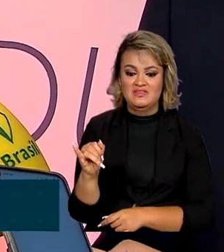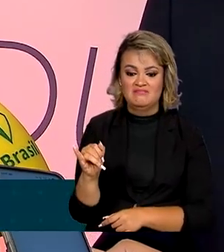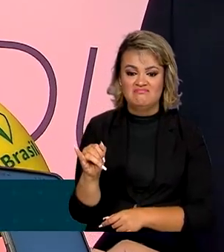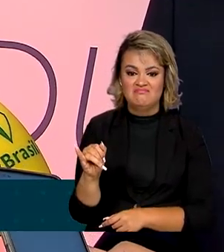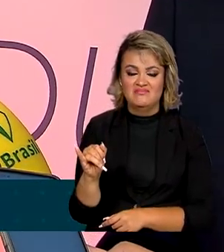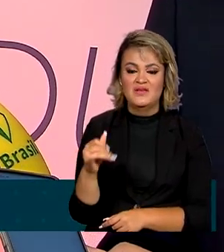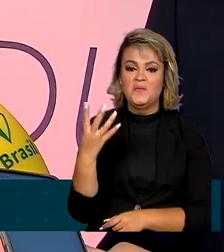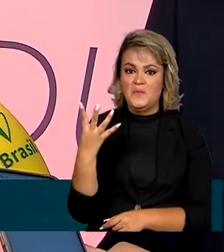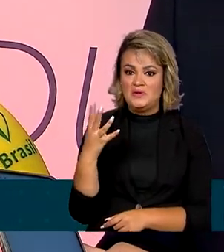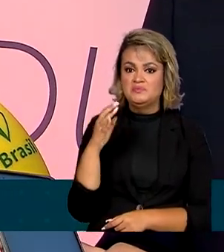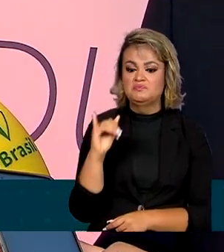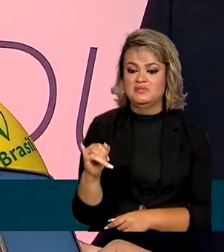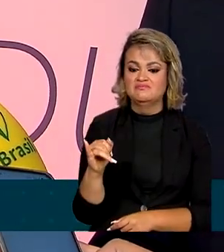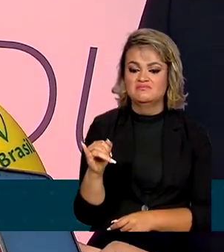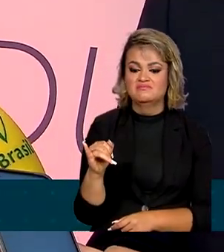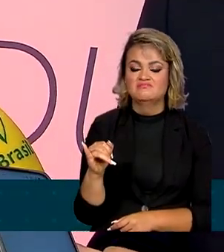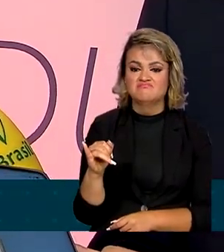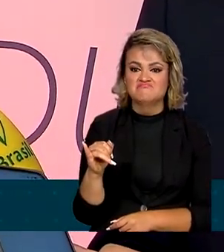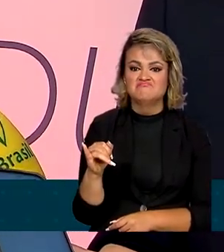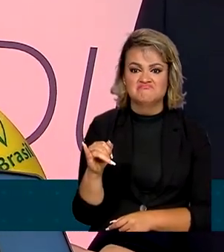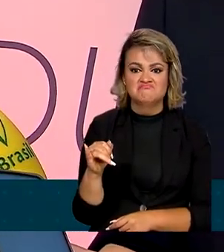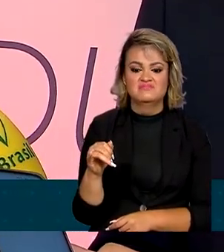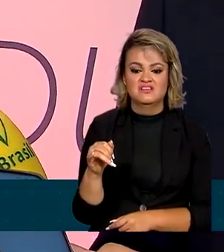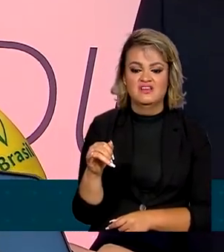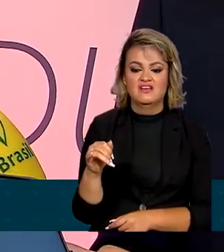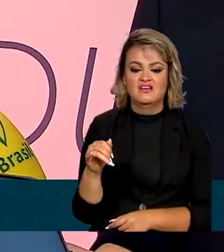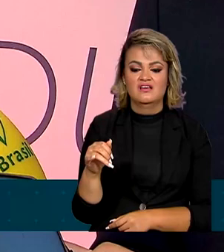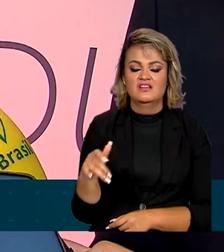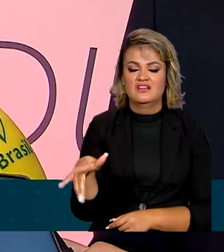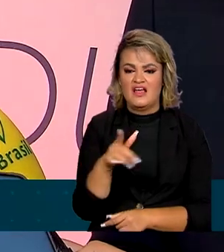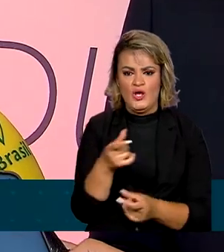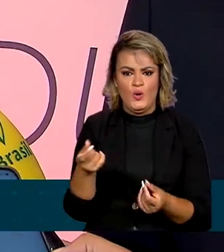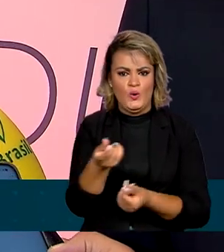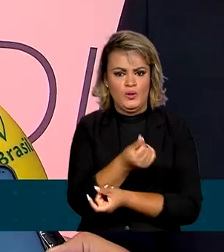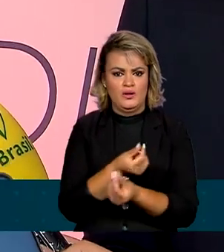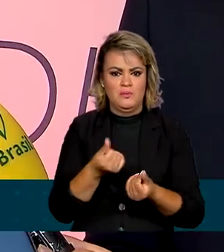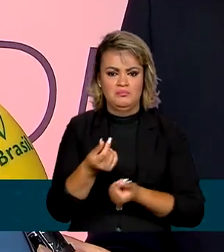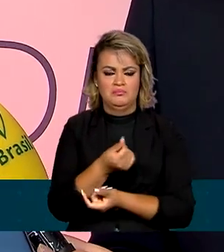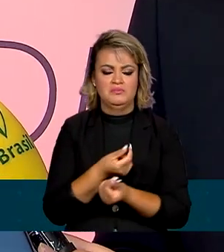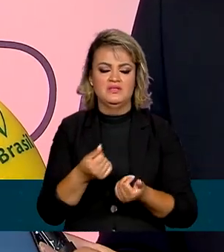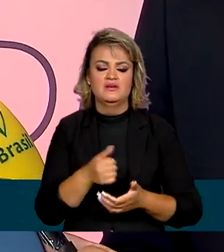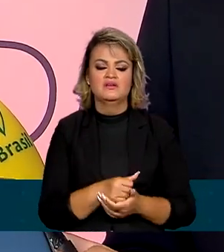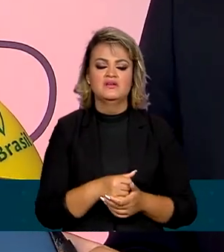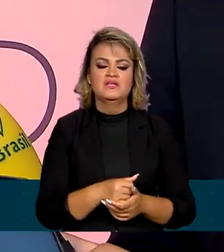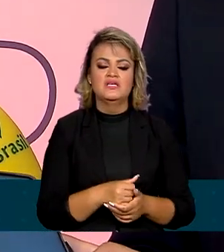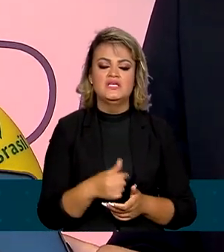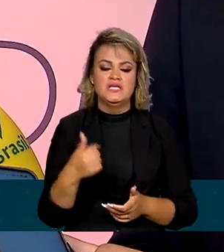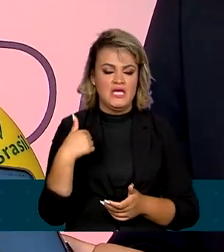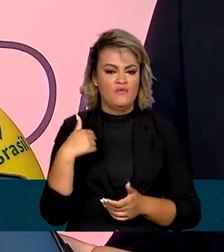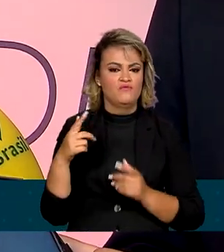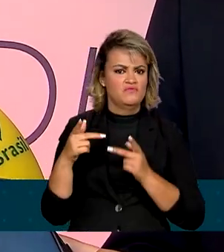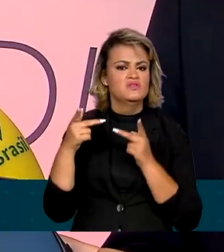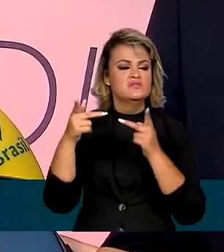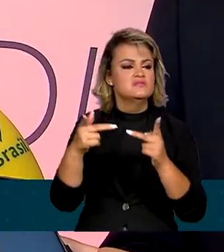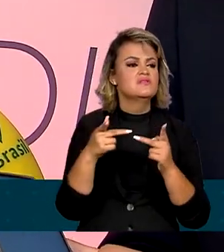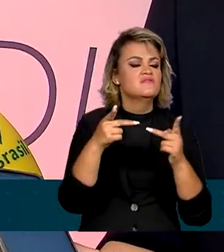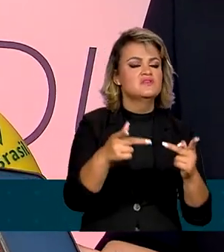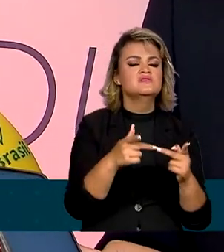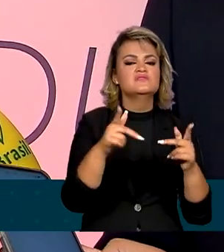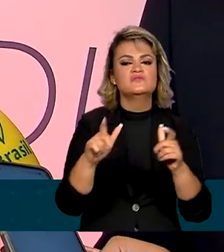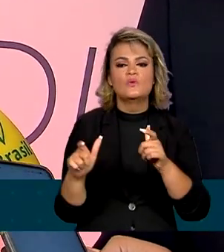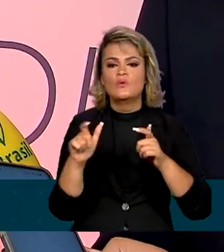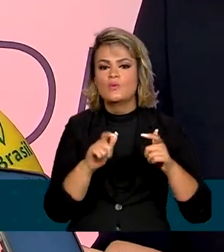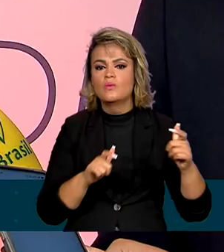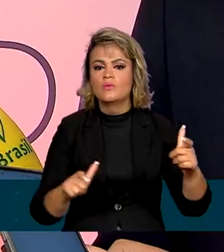provavelmente vai estar aí com esse número alto na questão econômica e eu vou estar fazendo essa visita técnica a